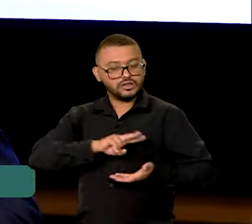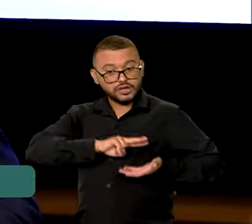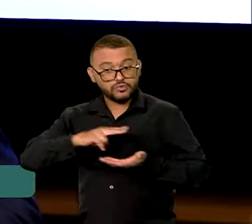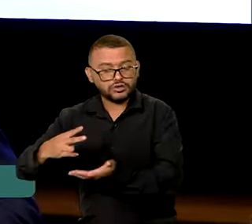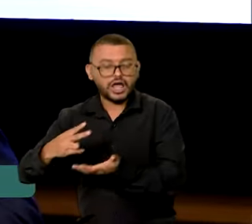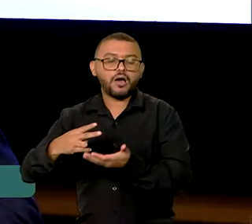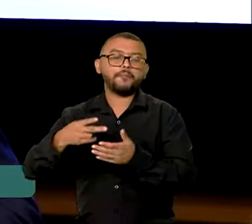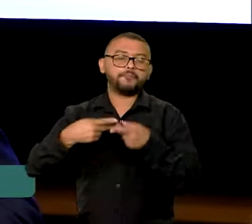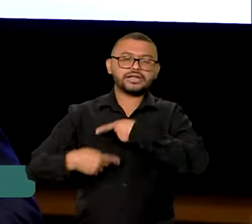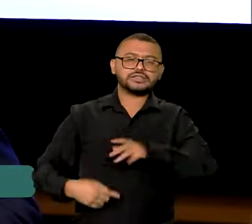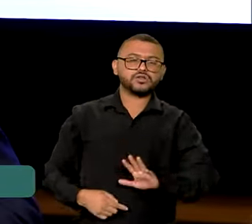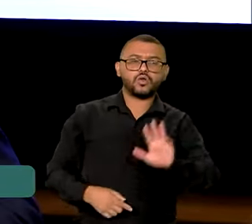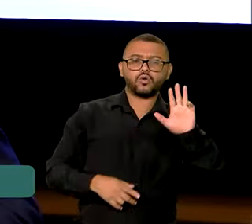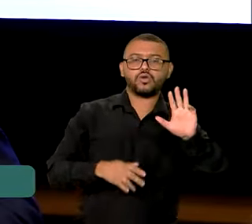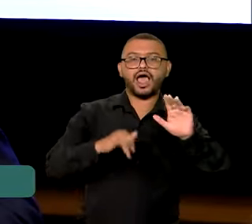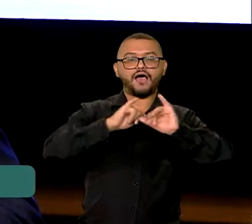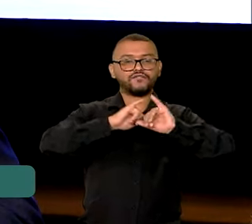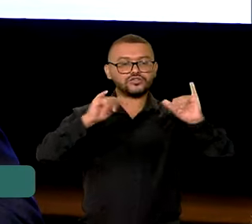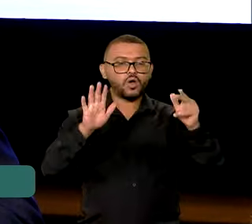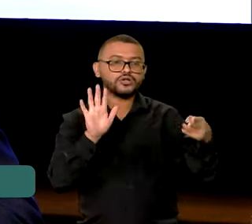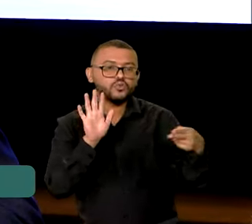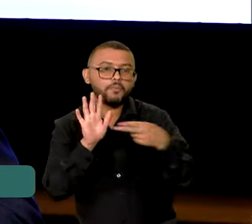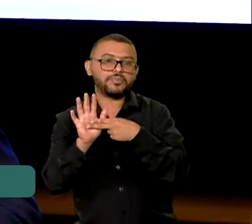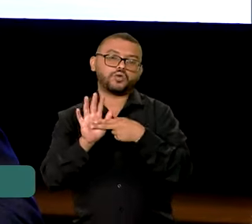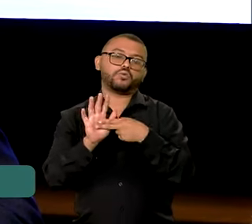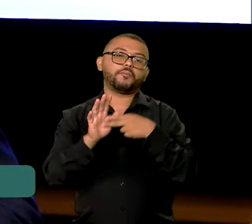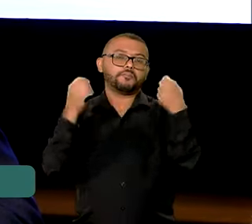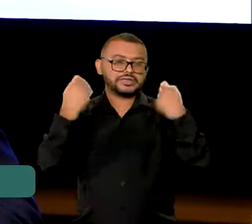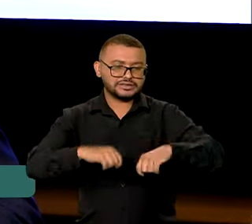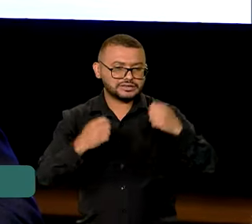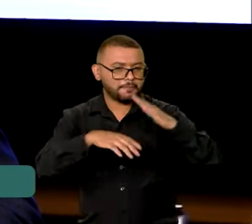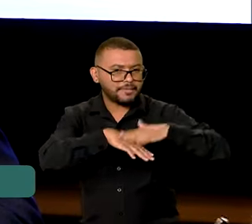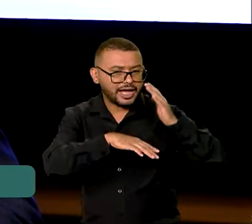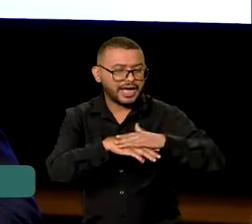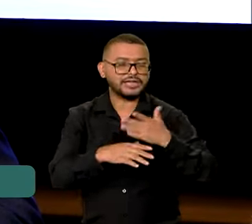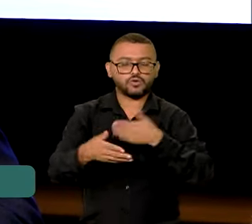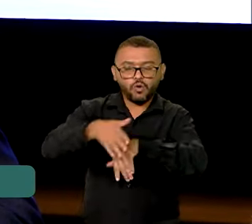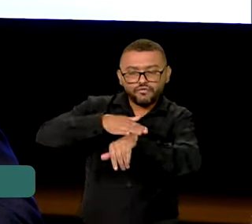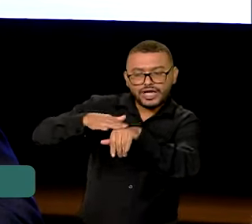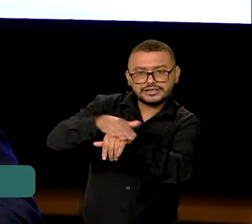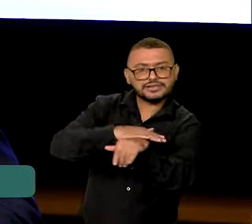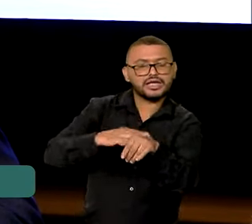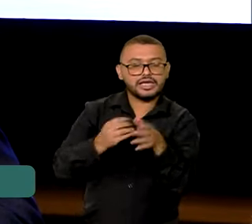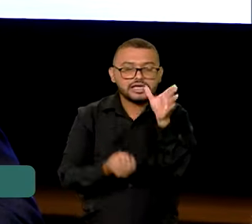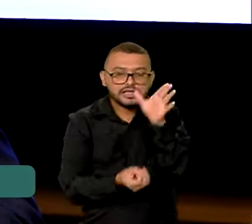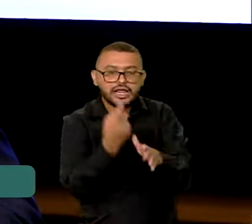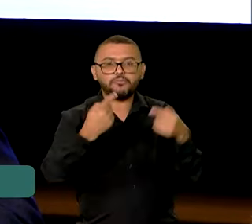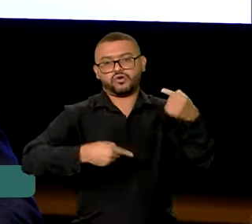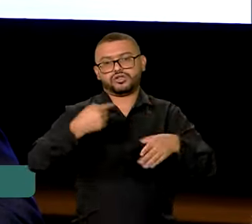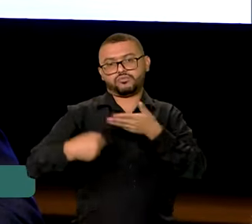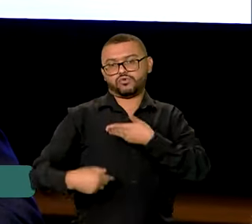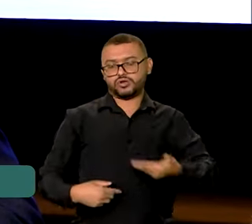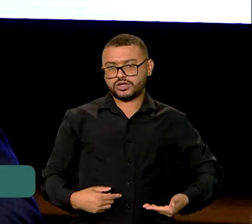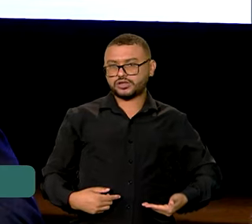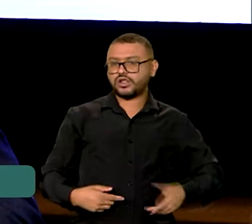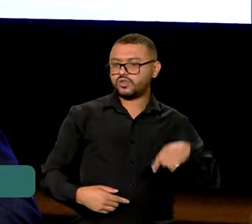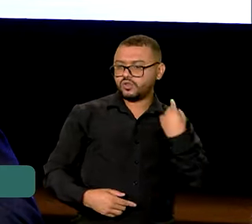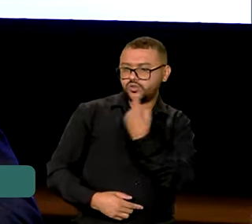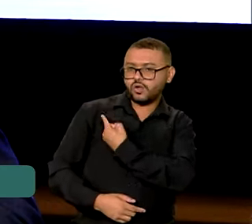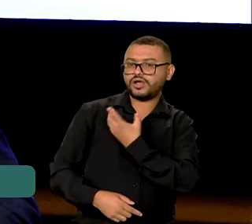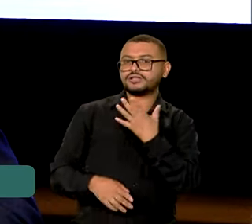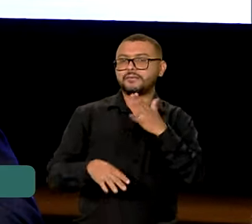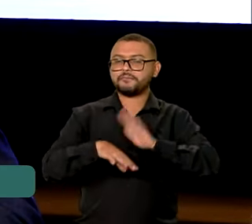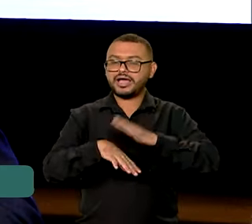Lula, desde que assumiu o governo, ele tem cada vez mais dialogado com essa política pública para que a gente possa